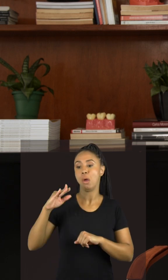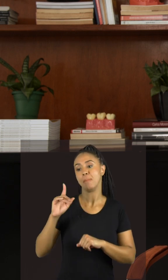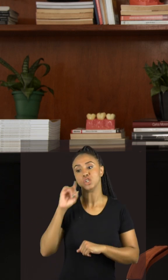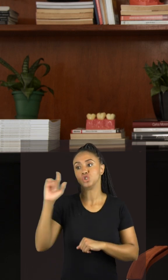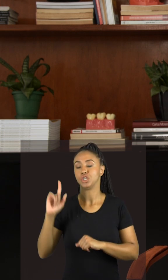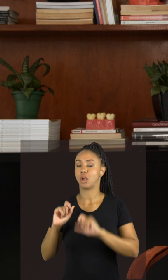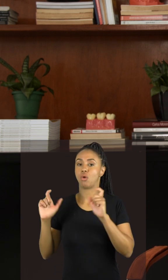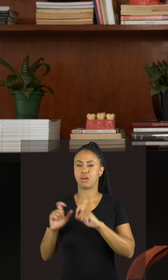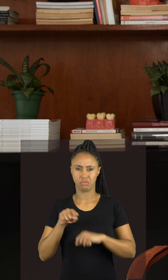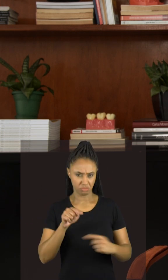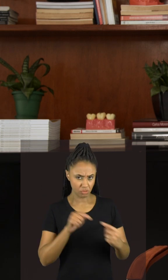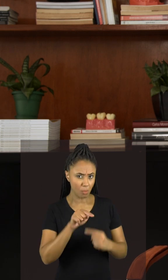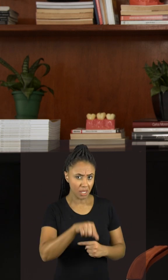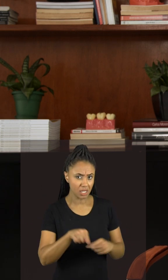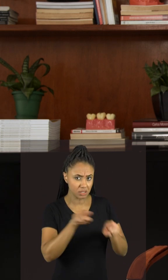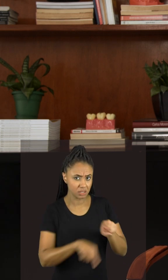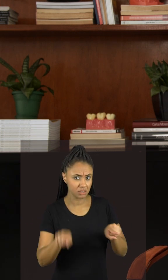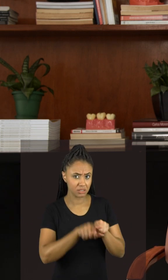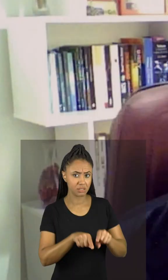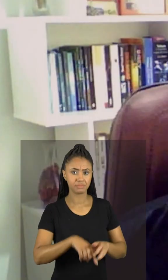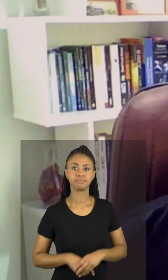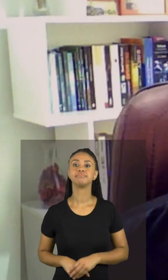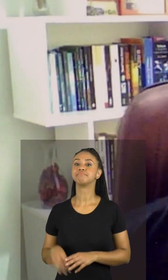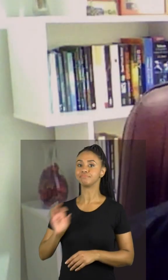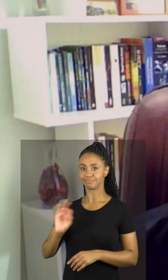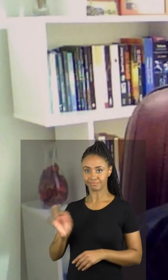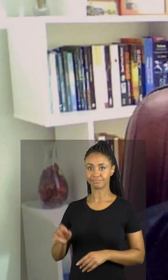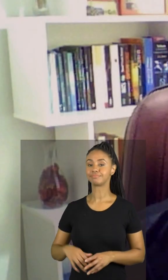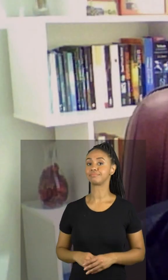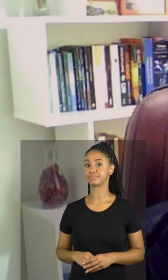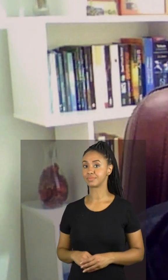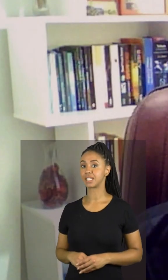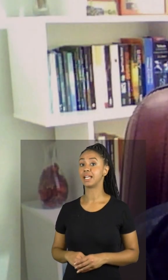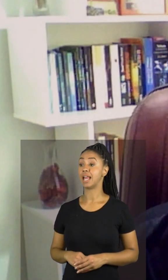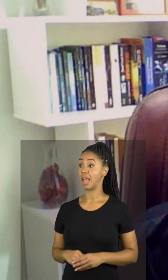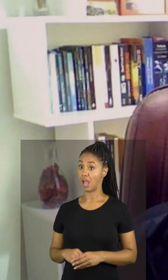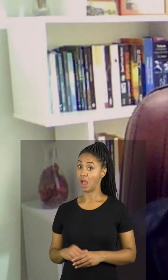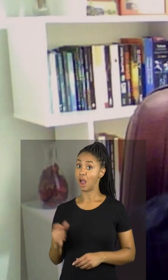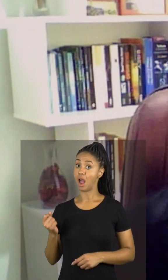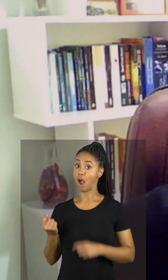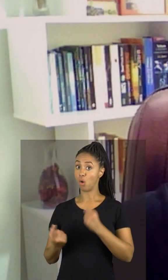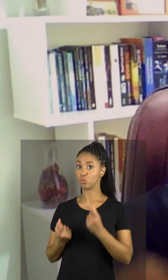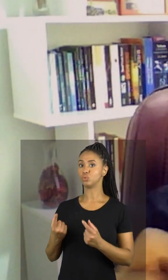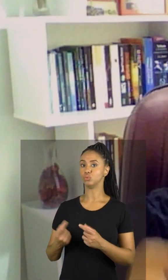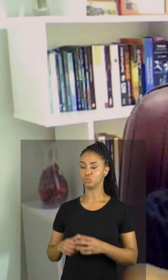diurna. Isso tem a ver com esse ciclo, Jefferson? É, sim, esses são alguns